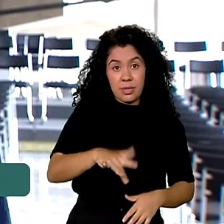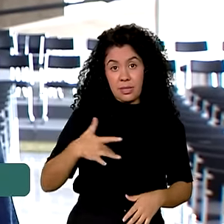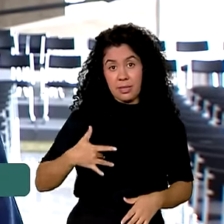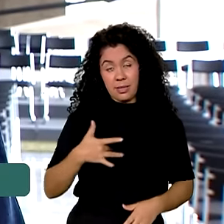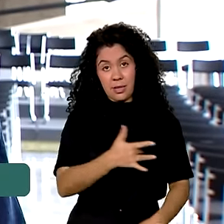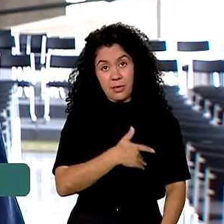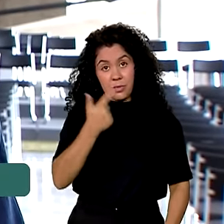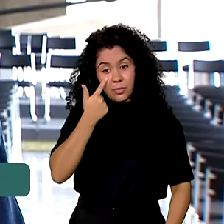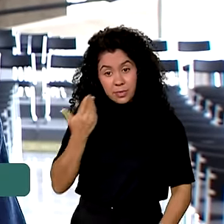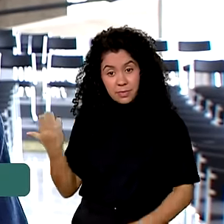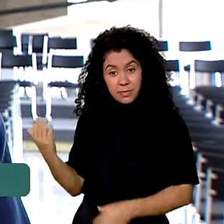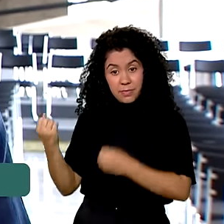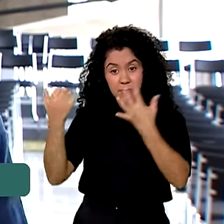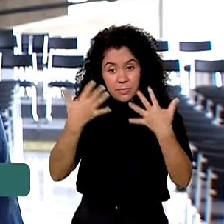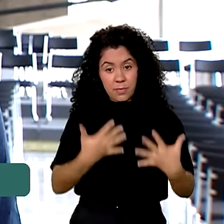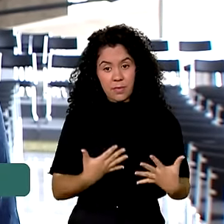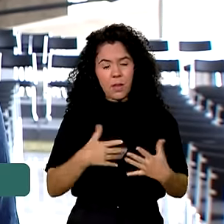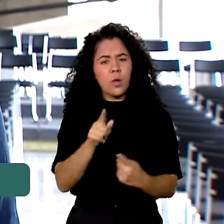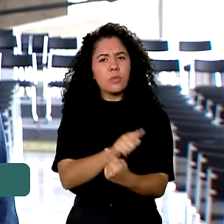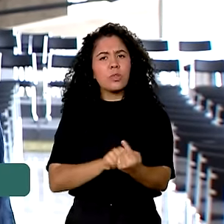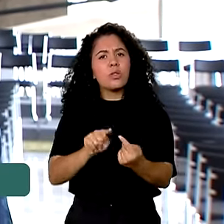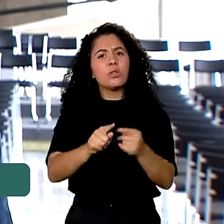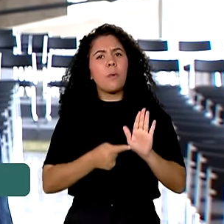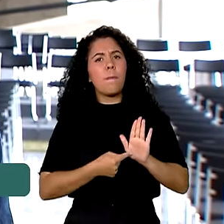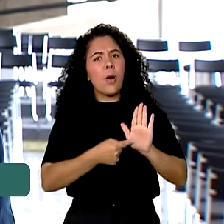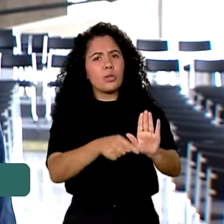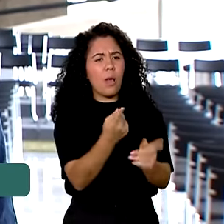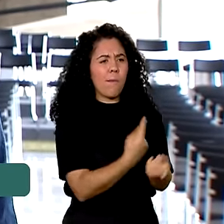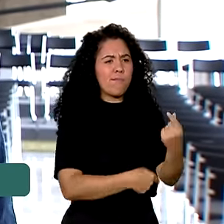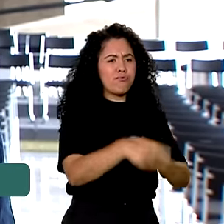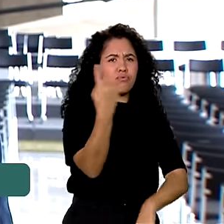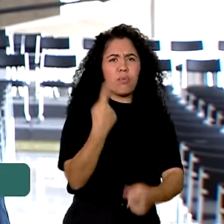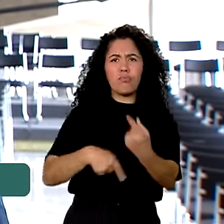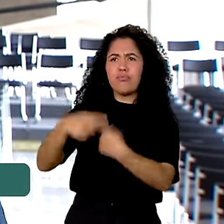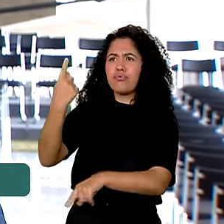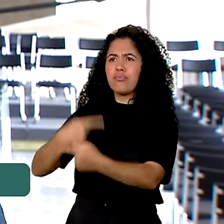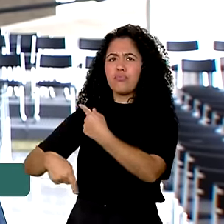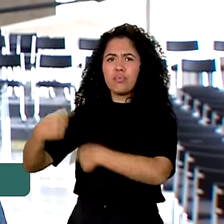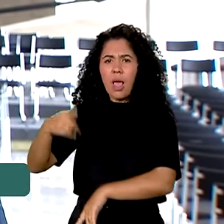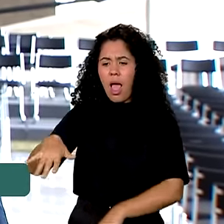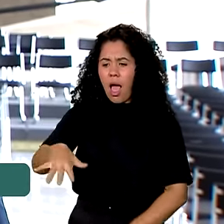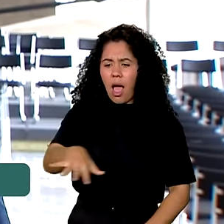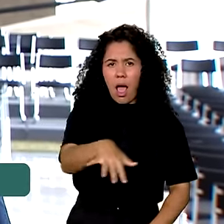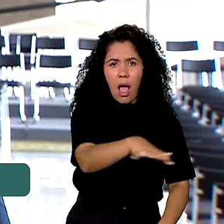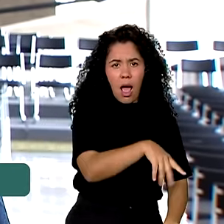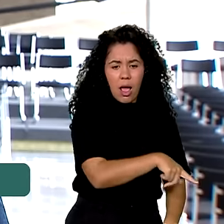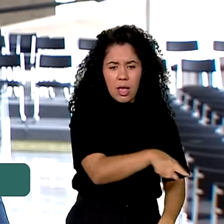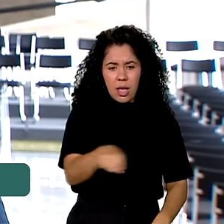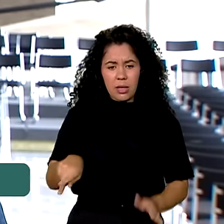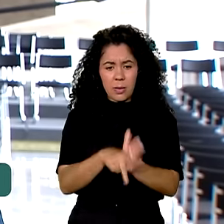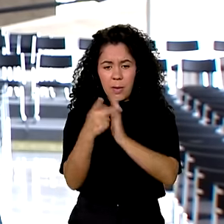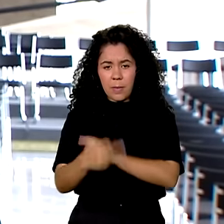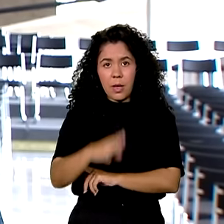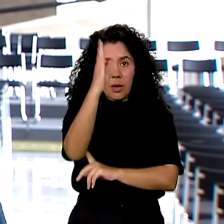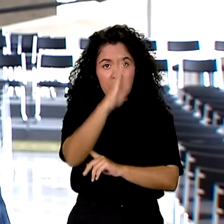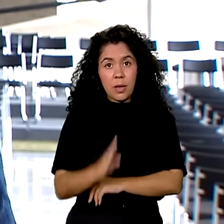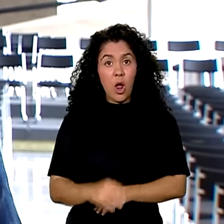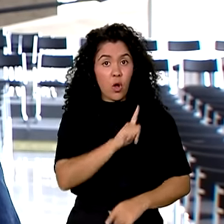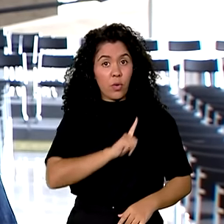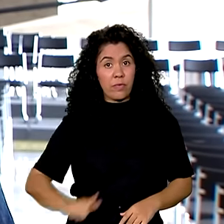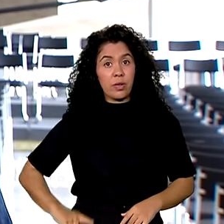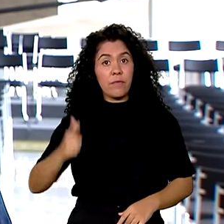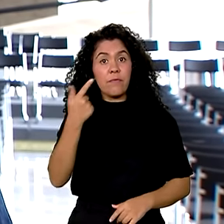Com o objetivo de mostrar os avanços em diferentes setores do país, o governo federal lançou a campanha Fé no Brasil,